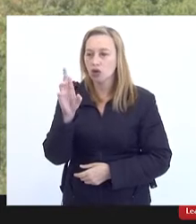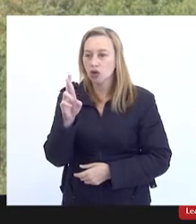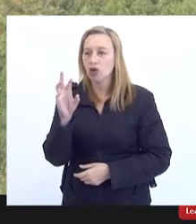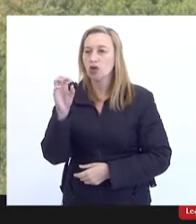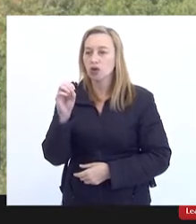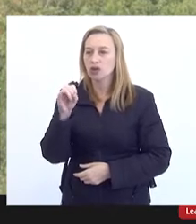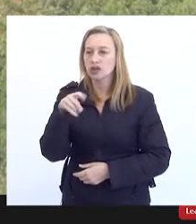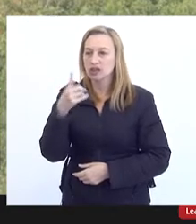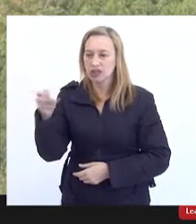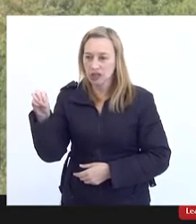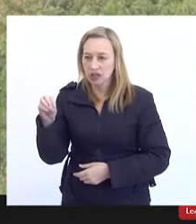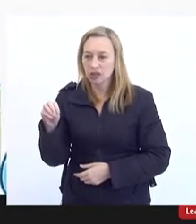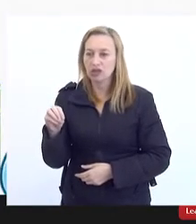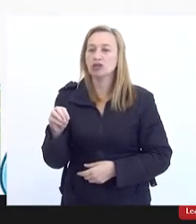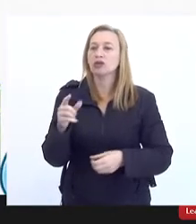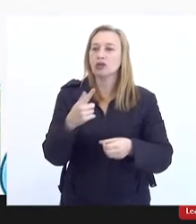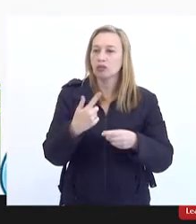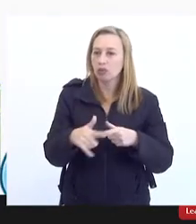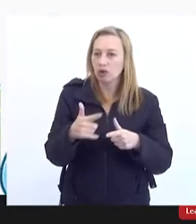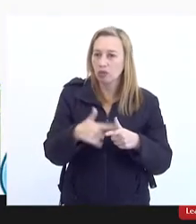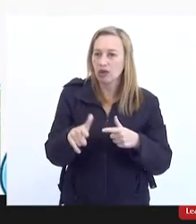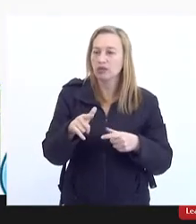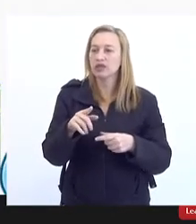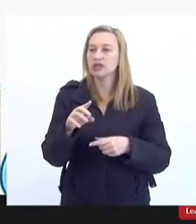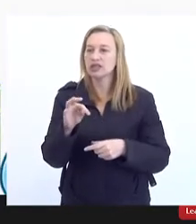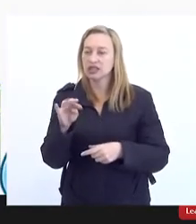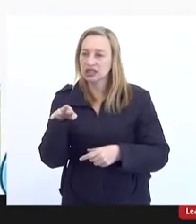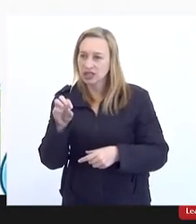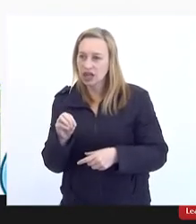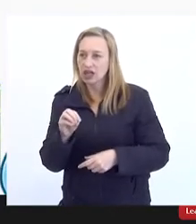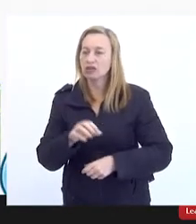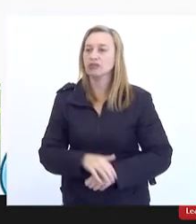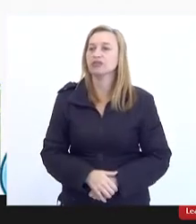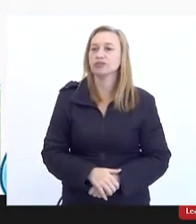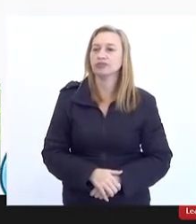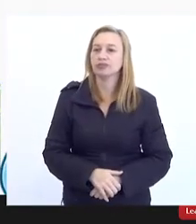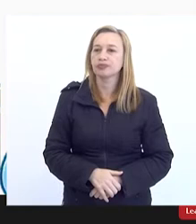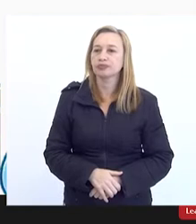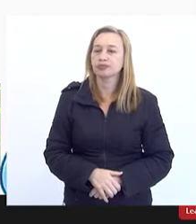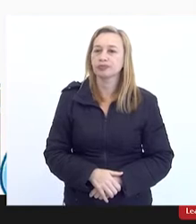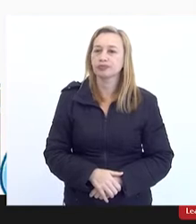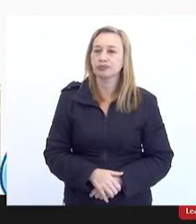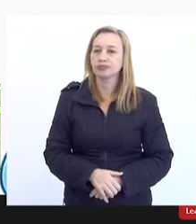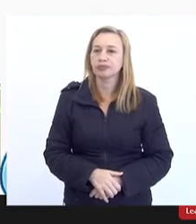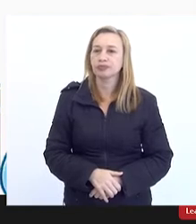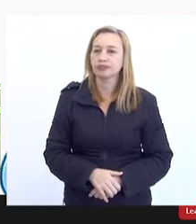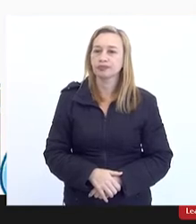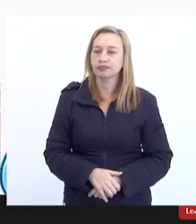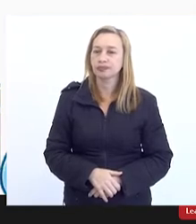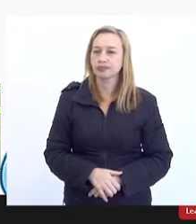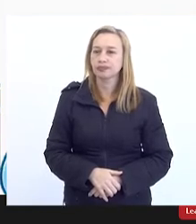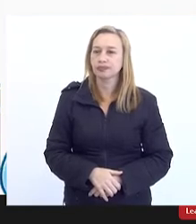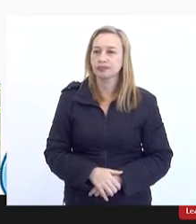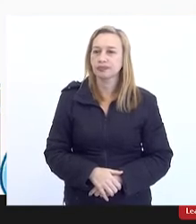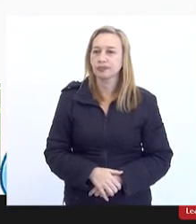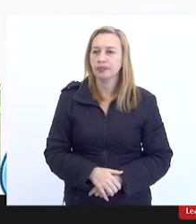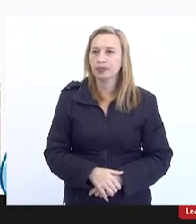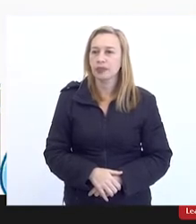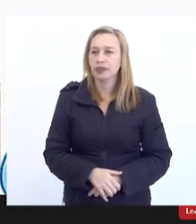de esgotamento sanitário e aqui nós já vimos a imagem